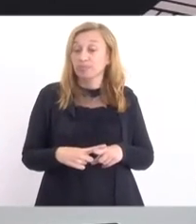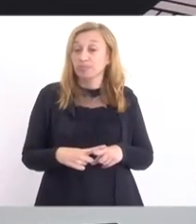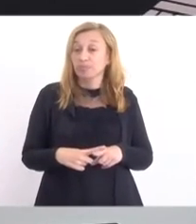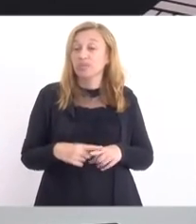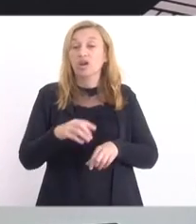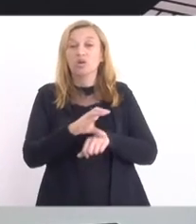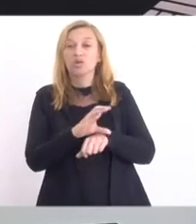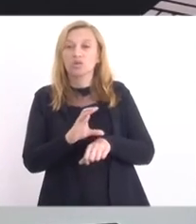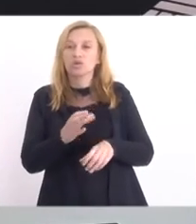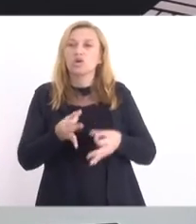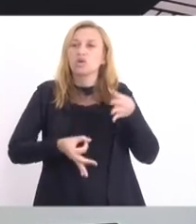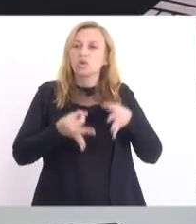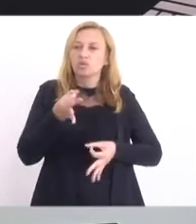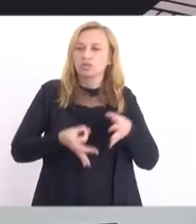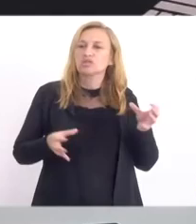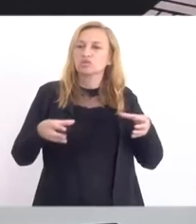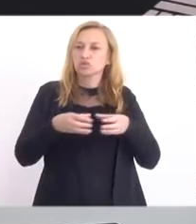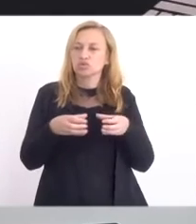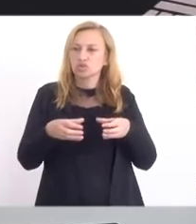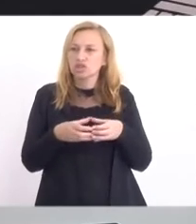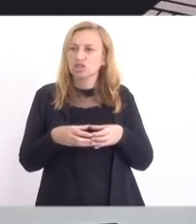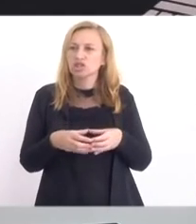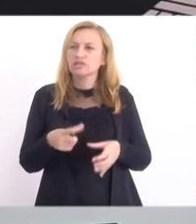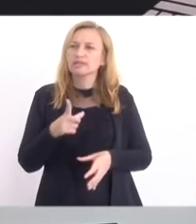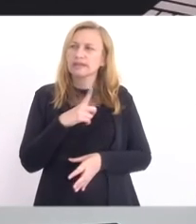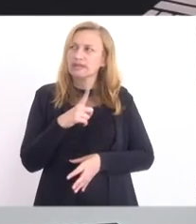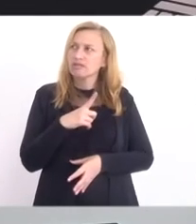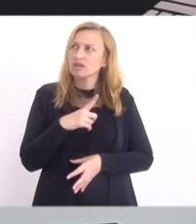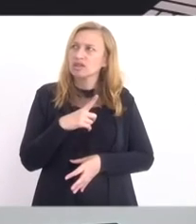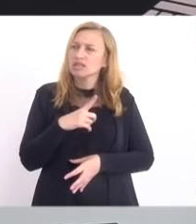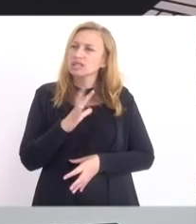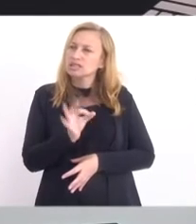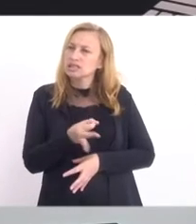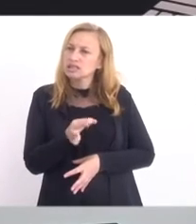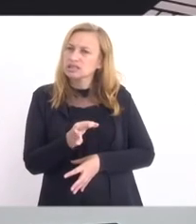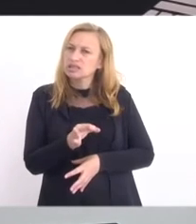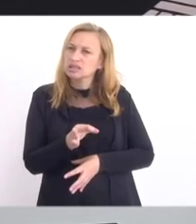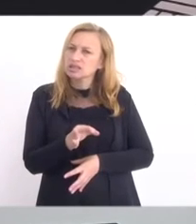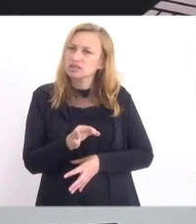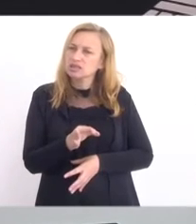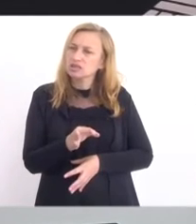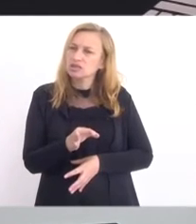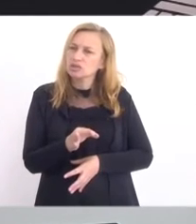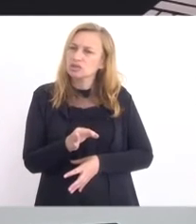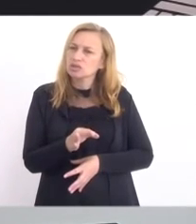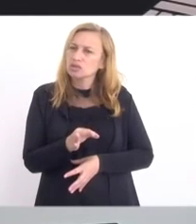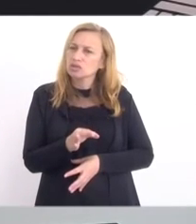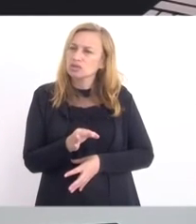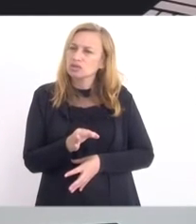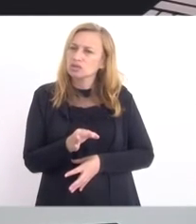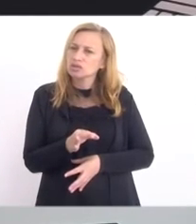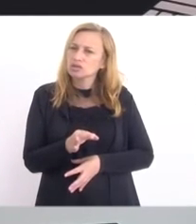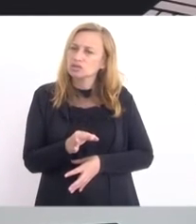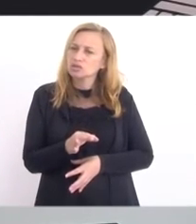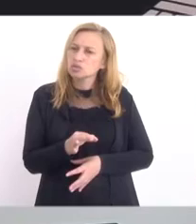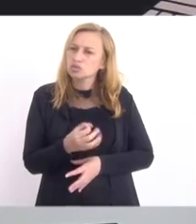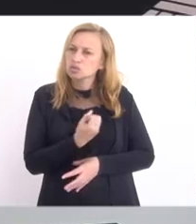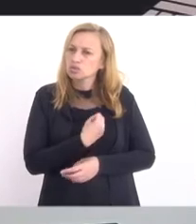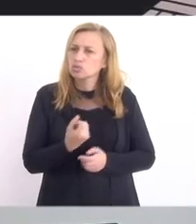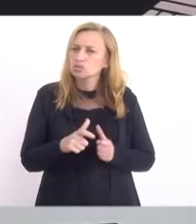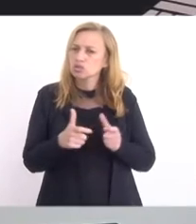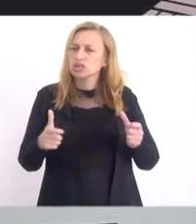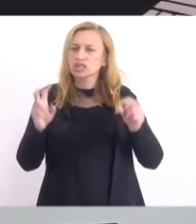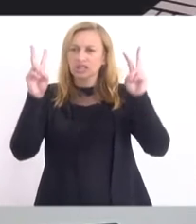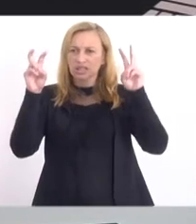Comissão de Constituição e Justiça, ela teve praticamente no cerne da grande maioria dessas